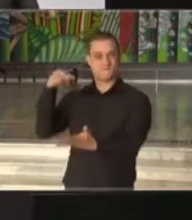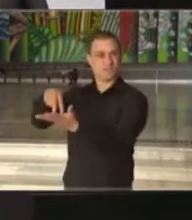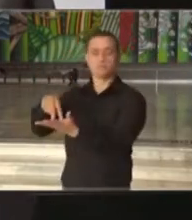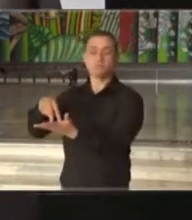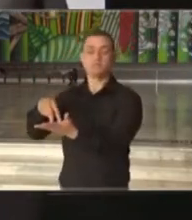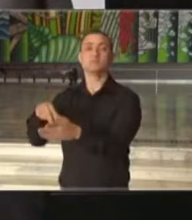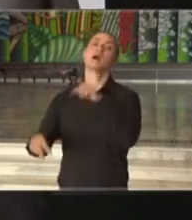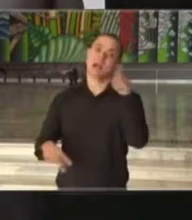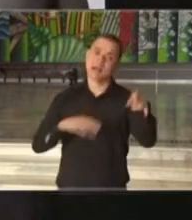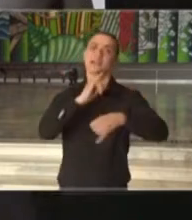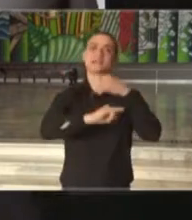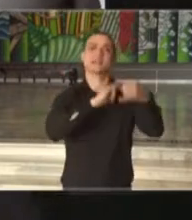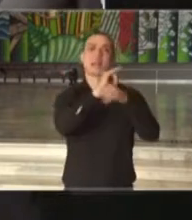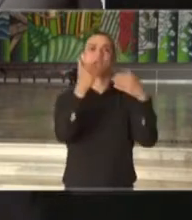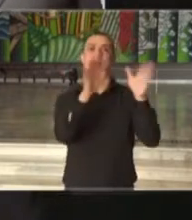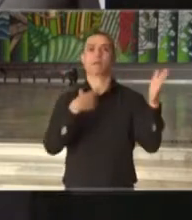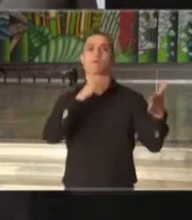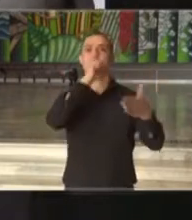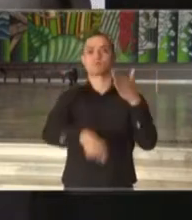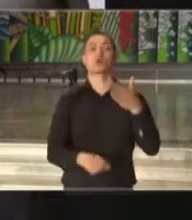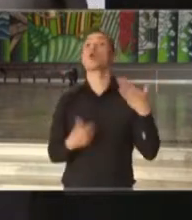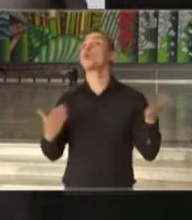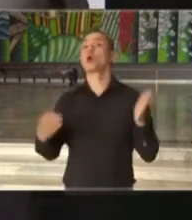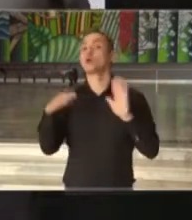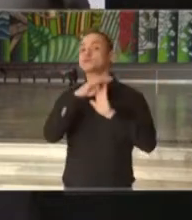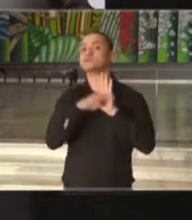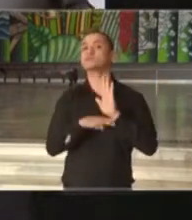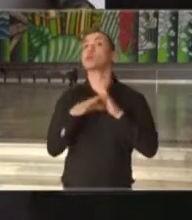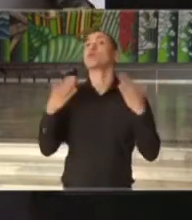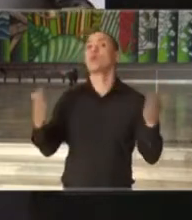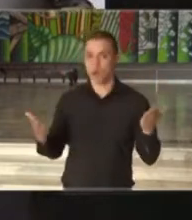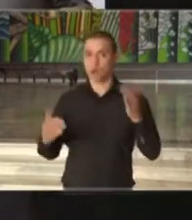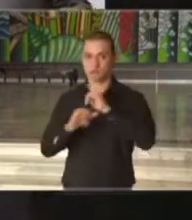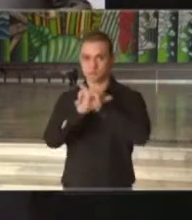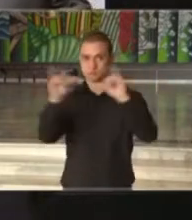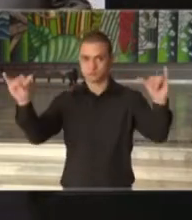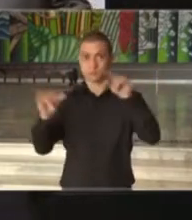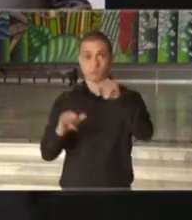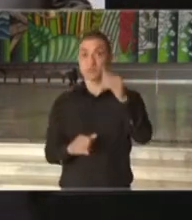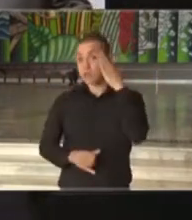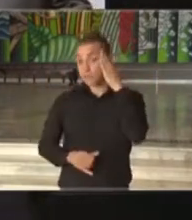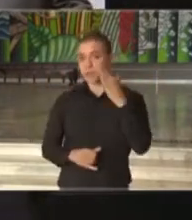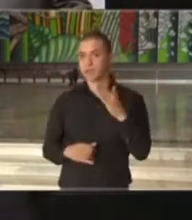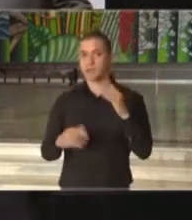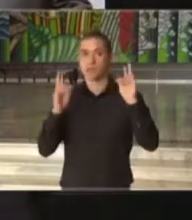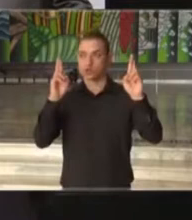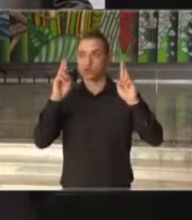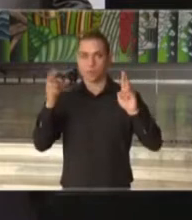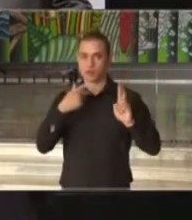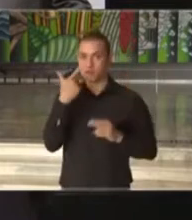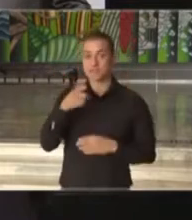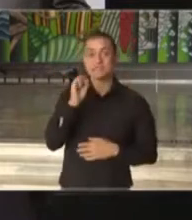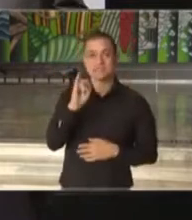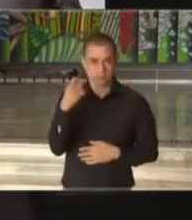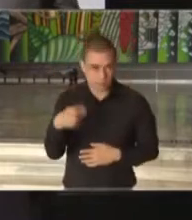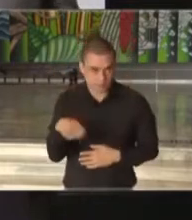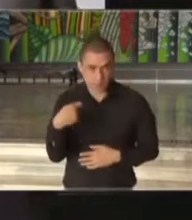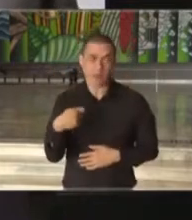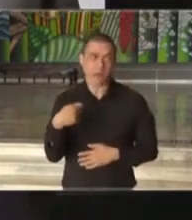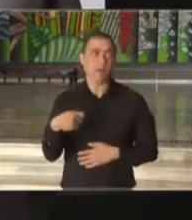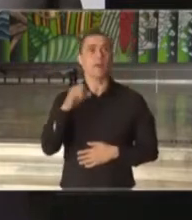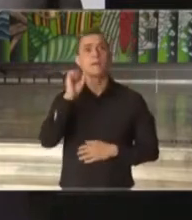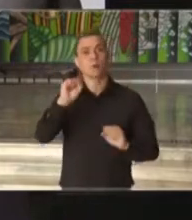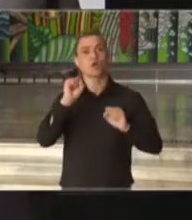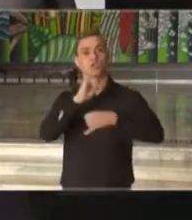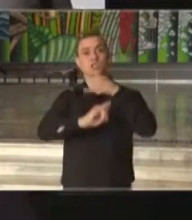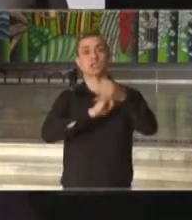presencialmente. São as seguintes as medidas para você, que espero que não tenha que fazê-lo, mas se tiver, poderá